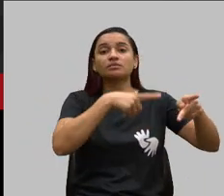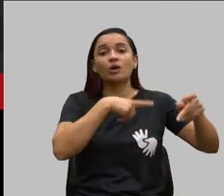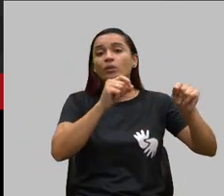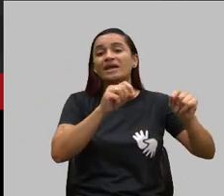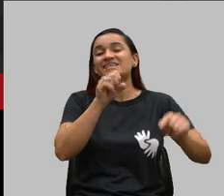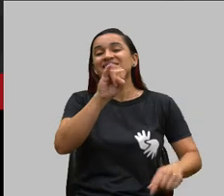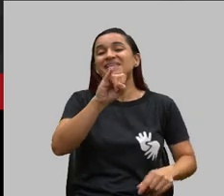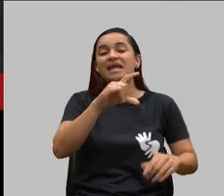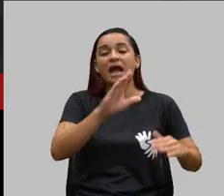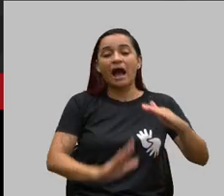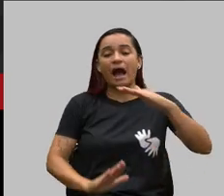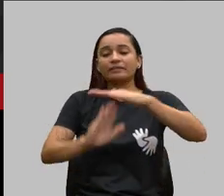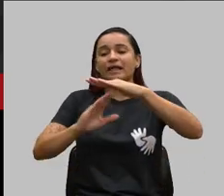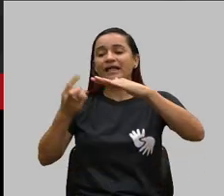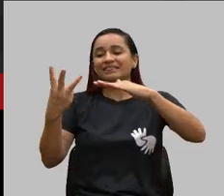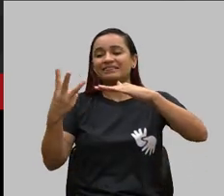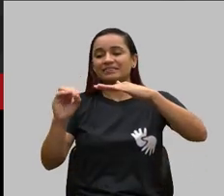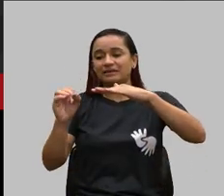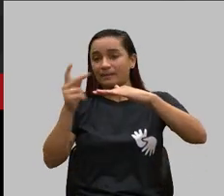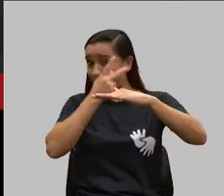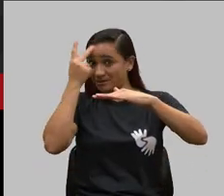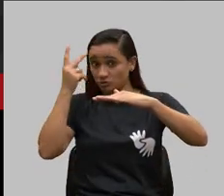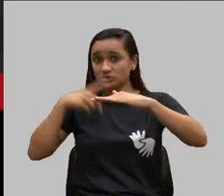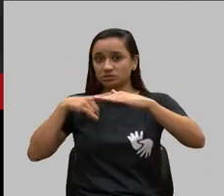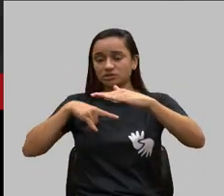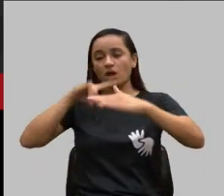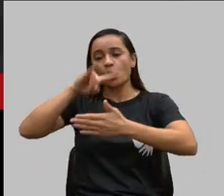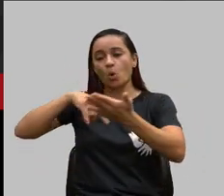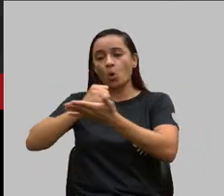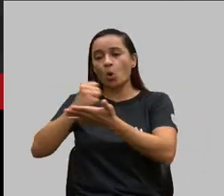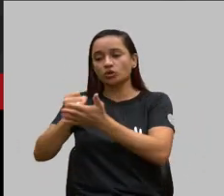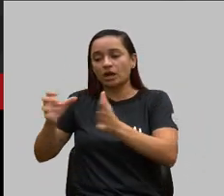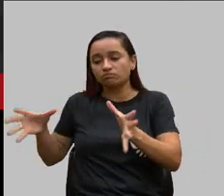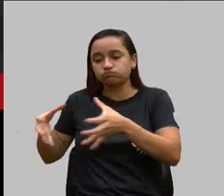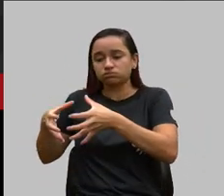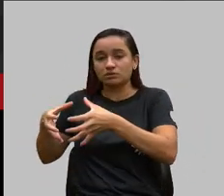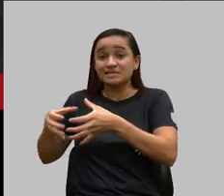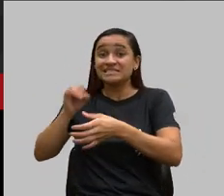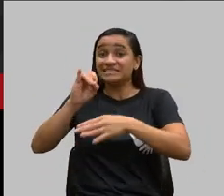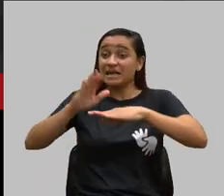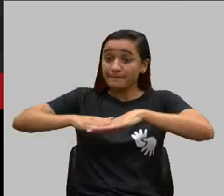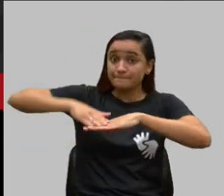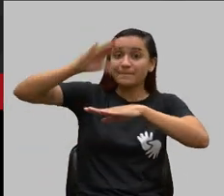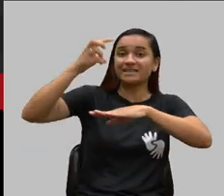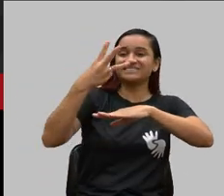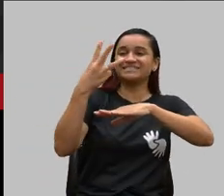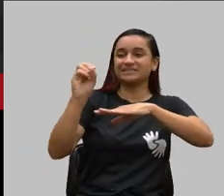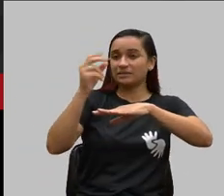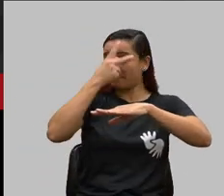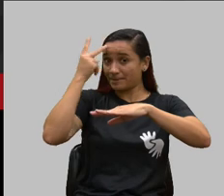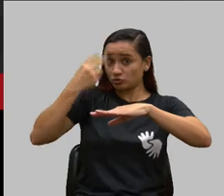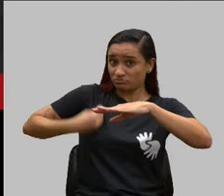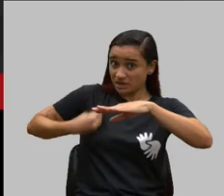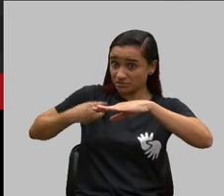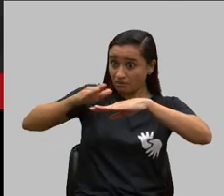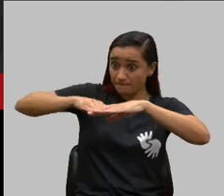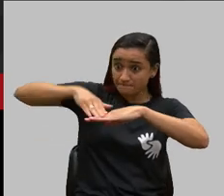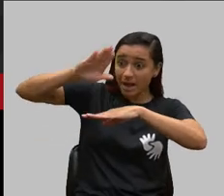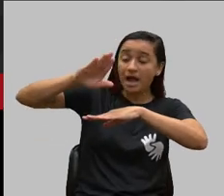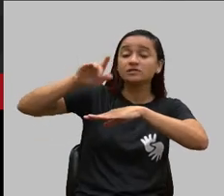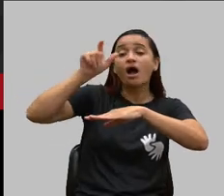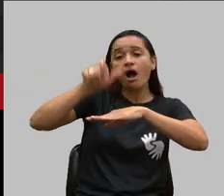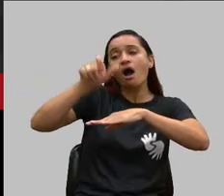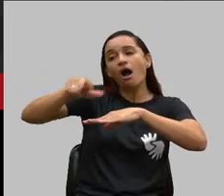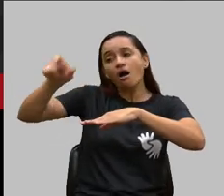vidas, é através de um agrupamento de contrato, e se for nos contratos acima de 30 vidas, pode ser entre as